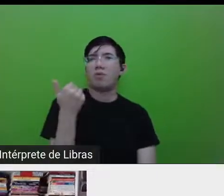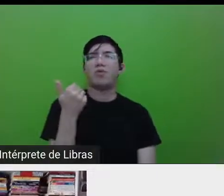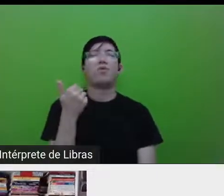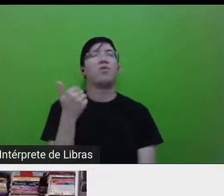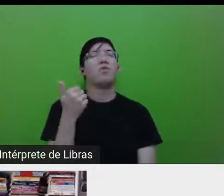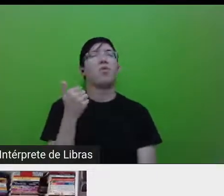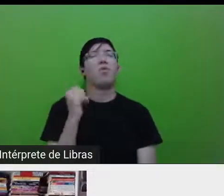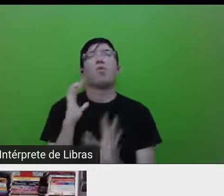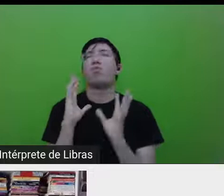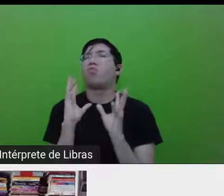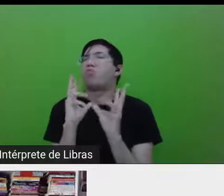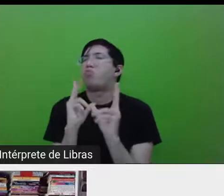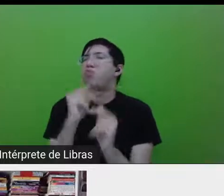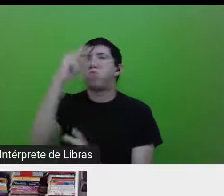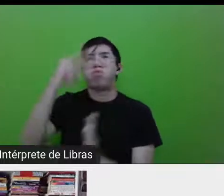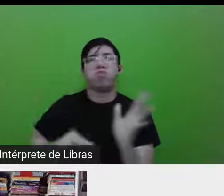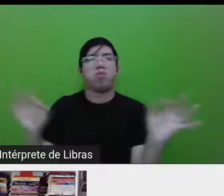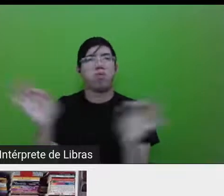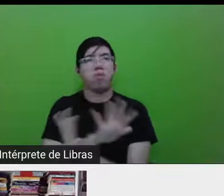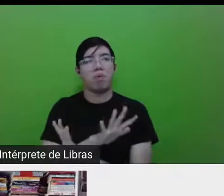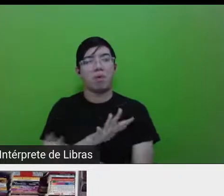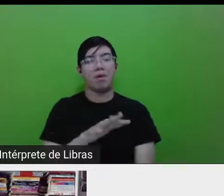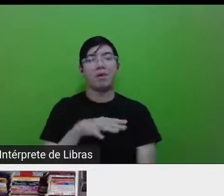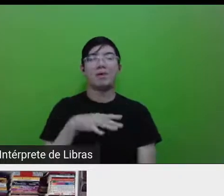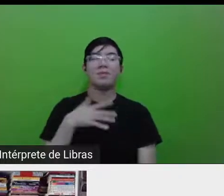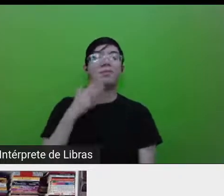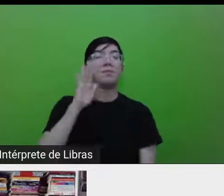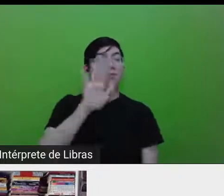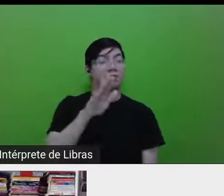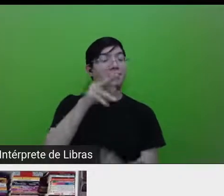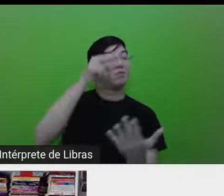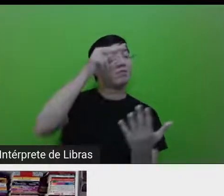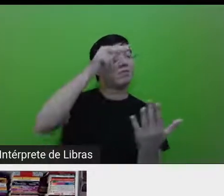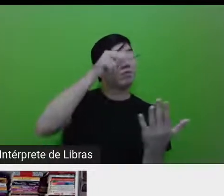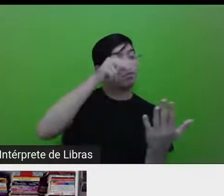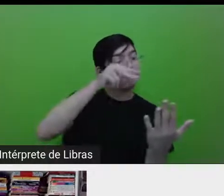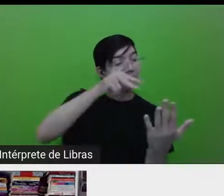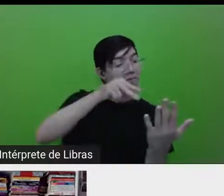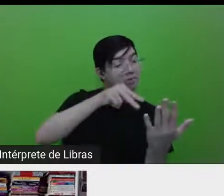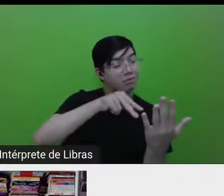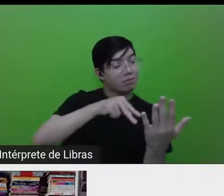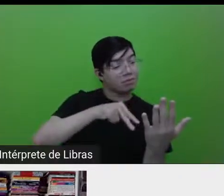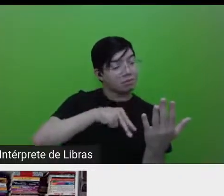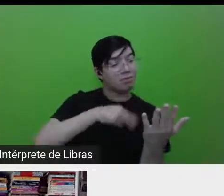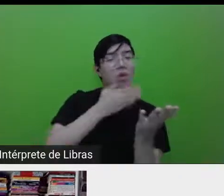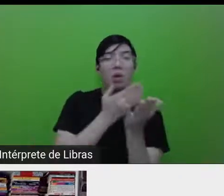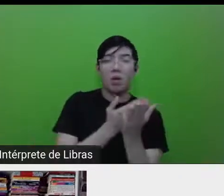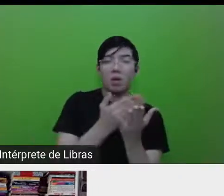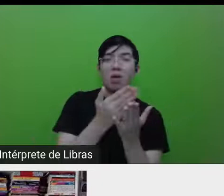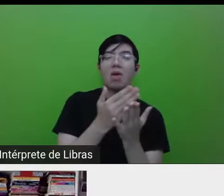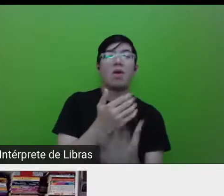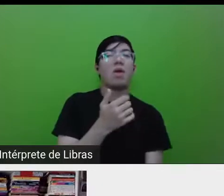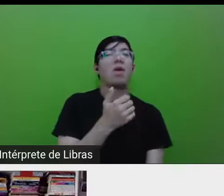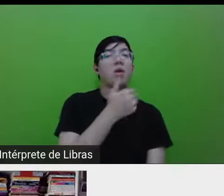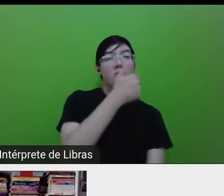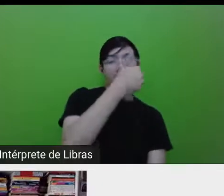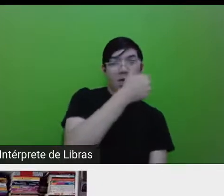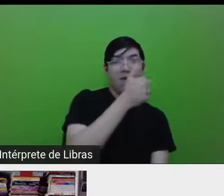né? Só que aí eu comecei a ler, e aí, quando acabou o primeiro volume,